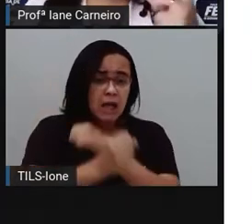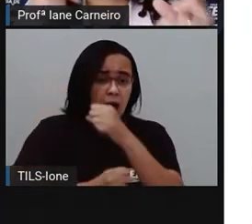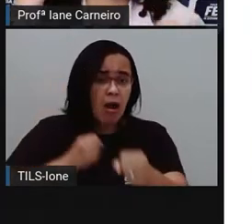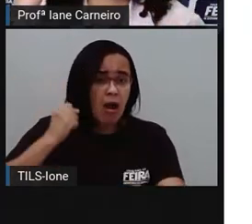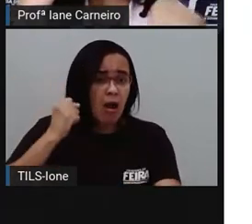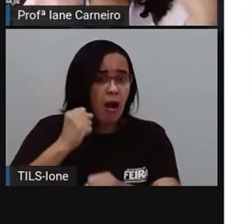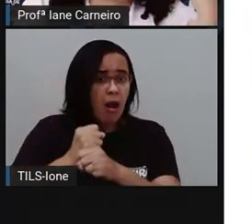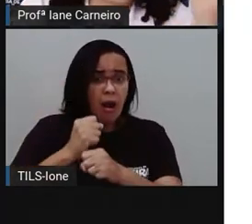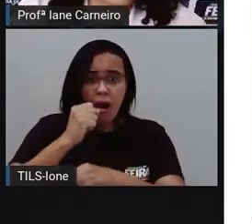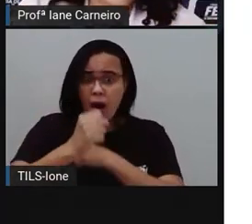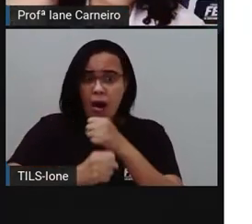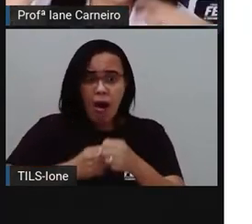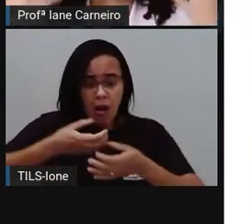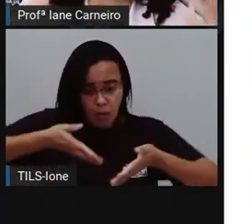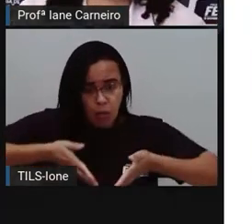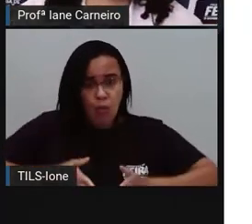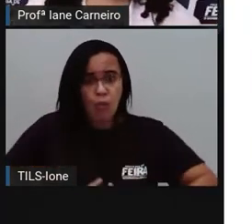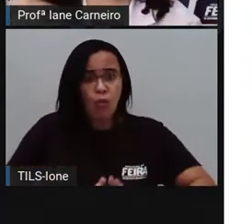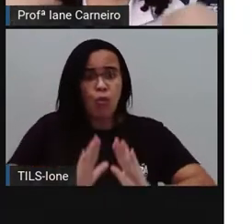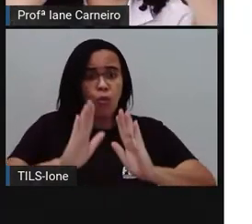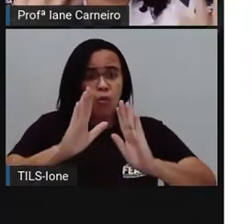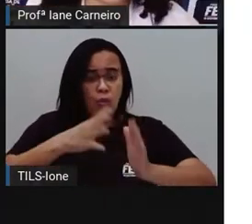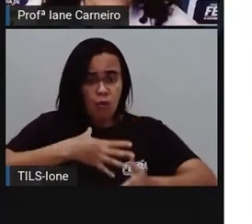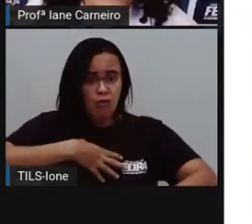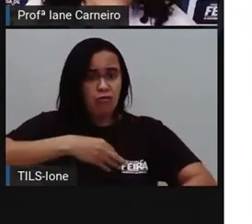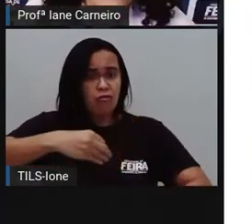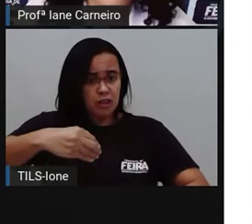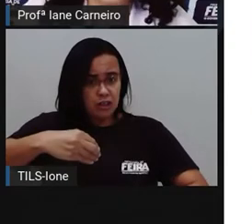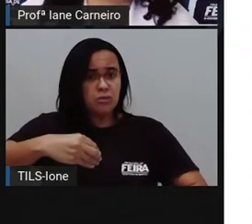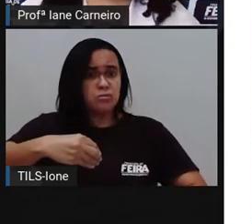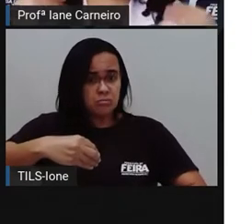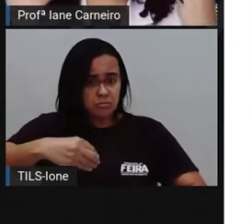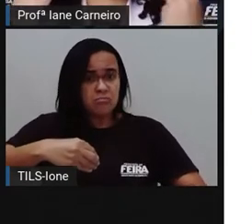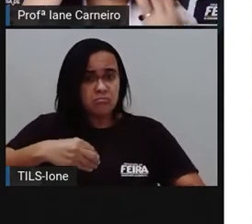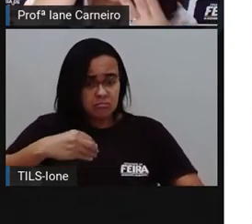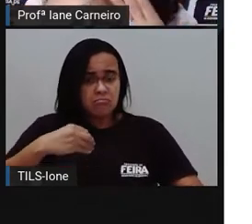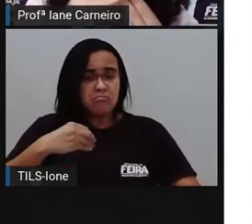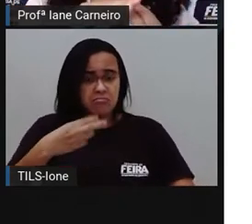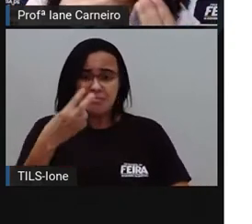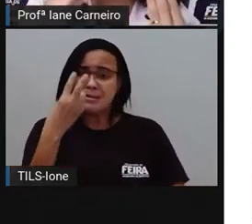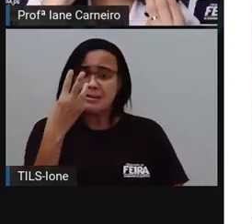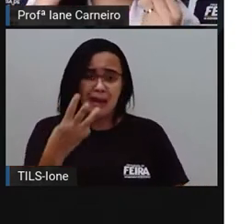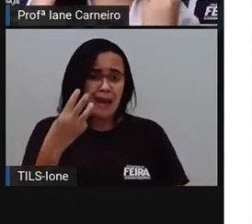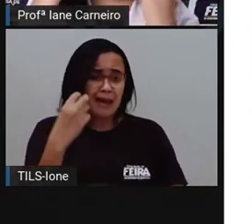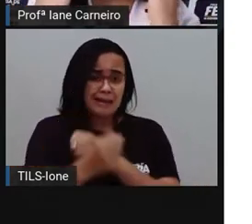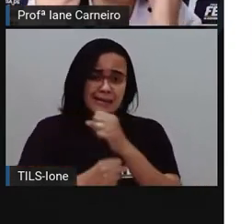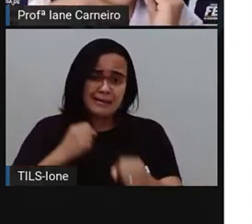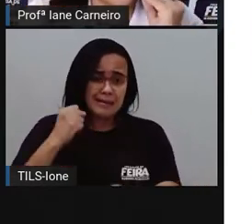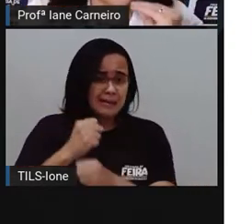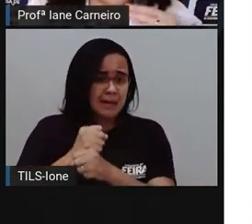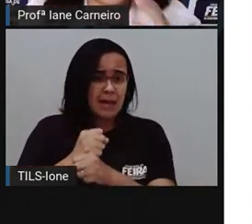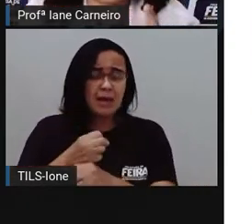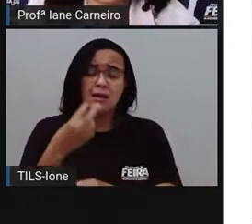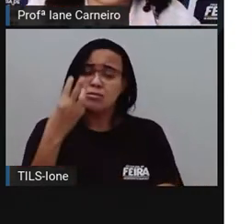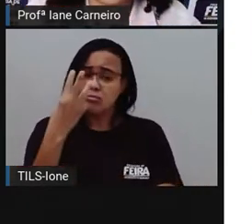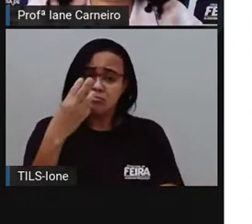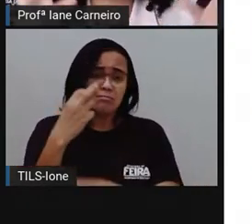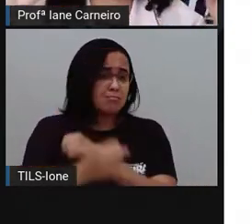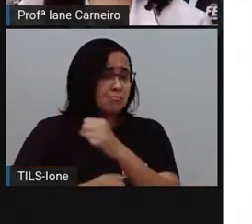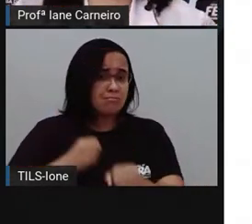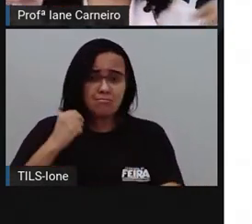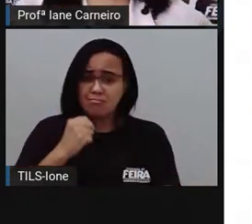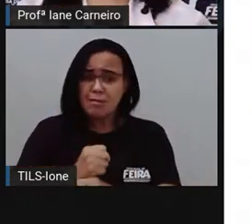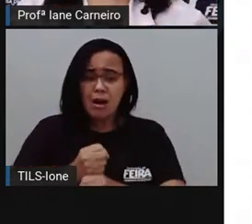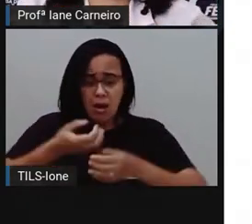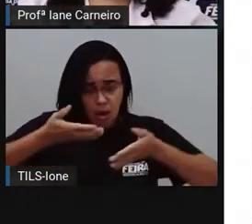Então, demora muito tempo para eles terem filhotes, né? Então, a cada 3 anos a fêmea tem um filhote que ela estava grávida,